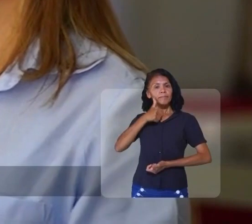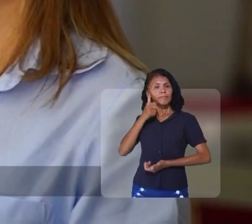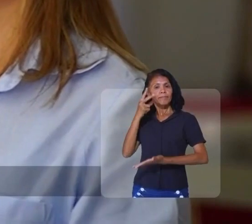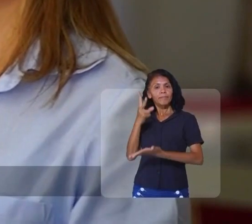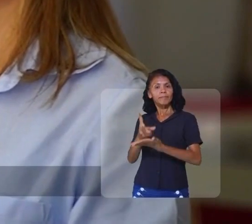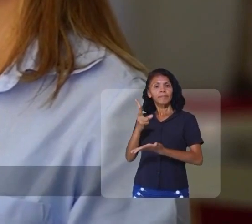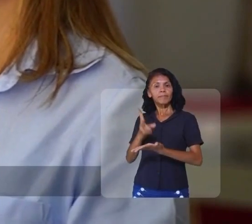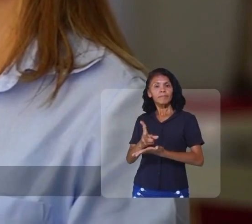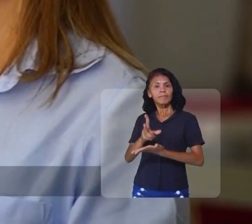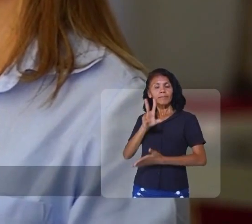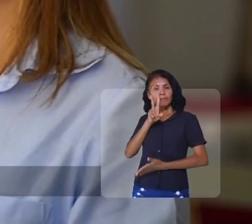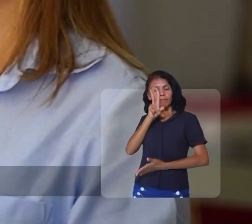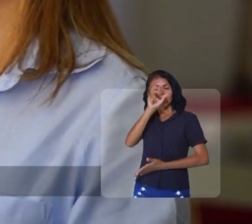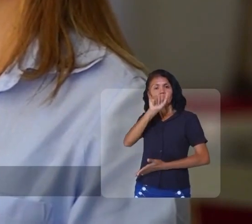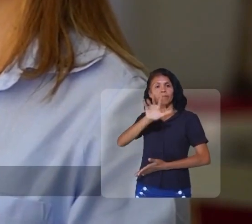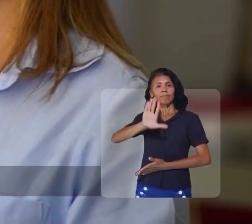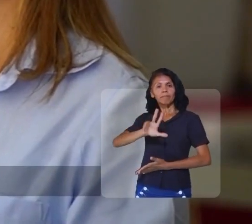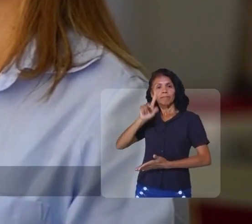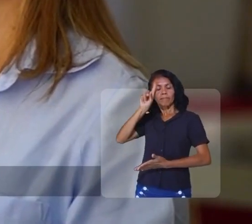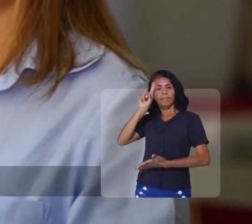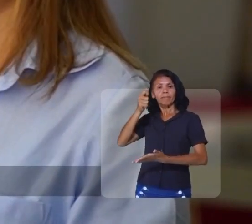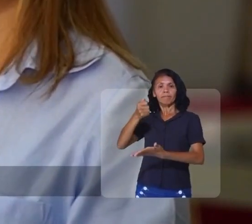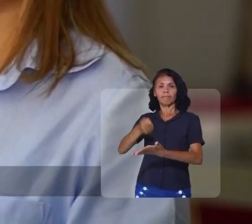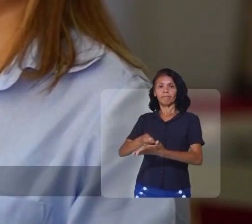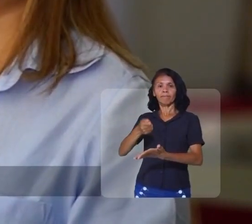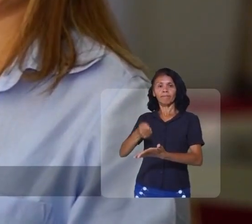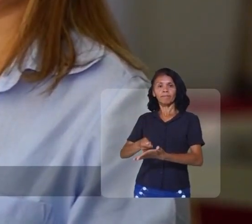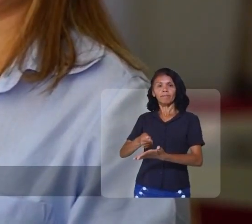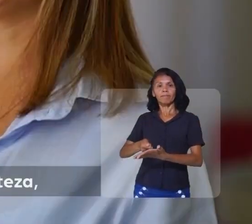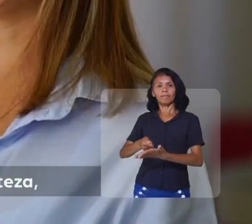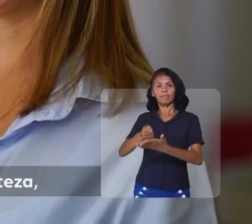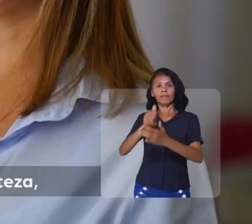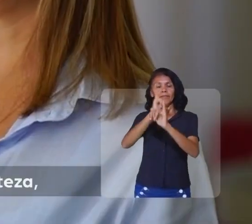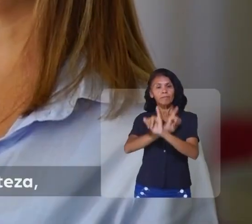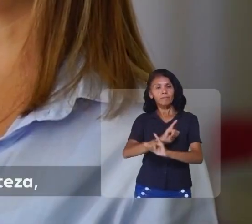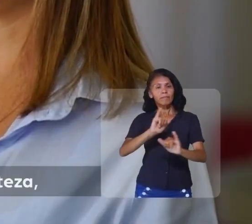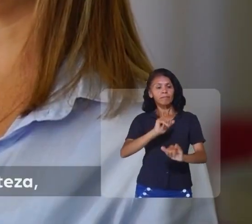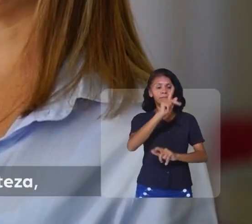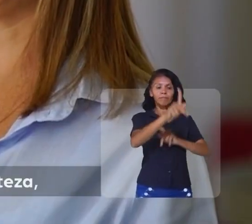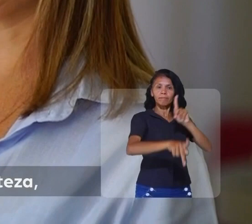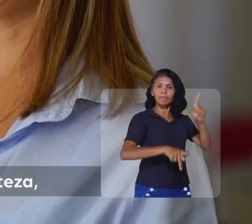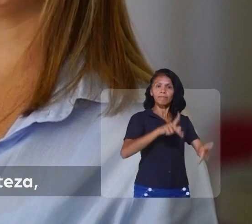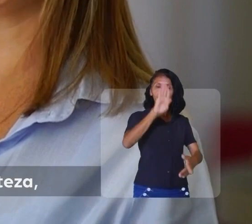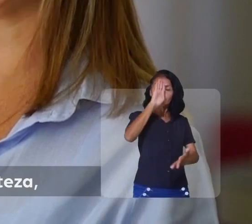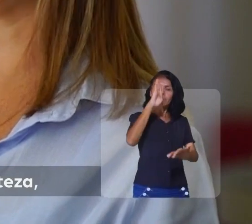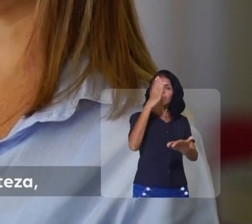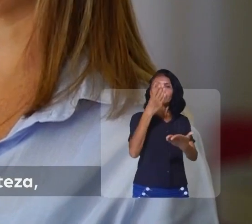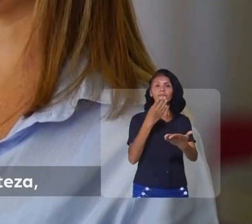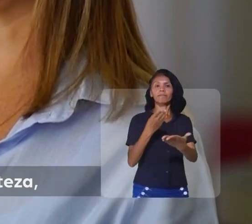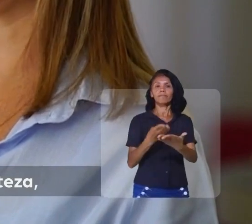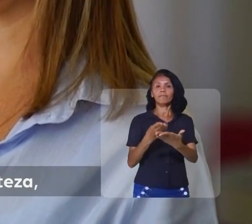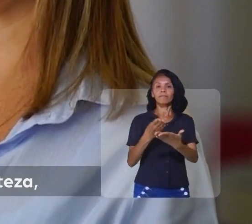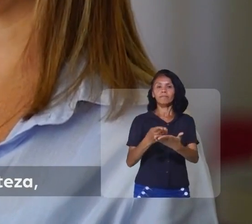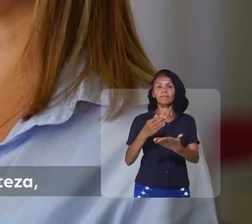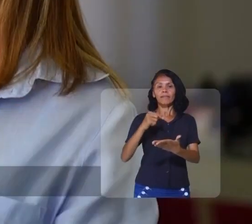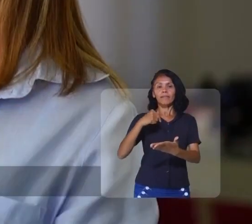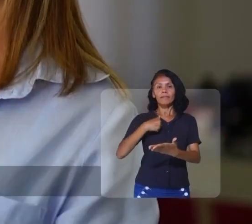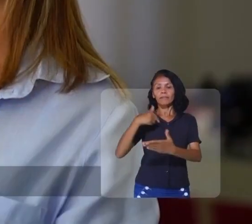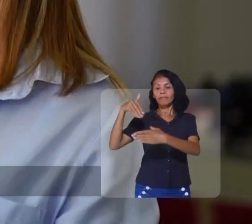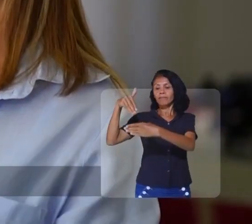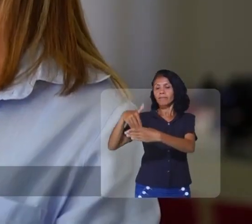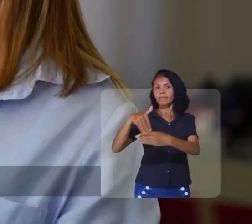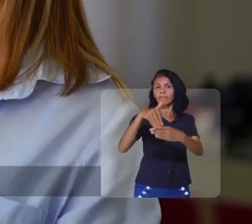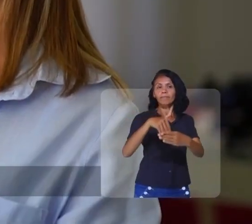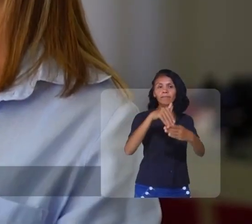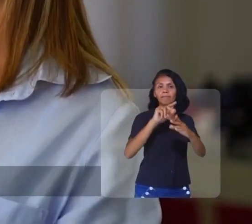Eu sempre fui uma mulher forte e muito determinada. De uma coisa, meu povo pode ter plena certeza.